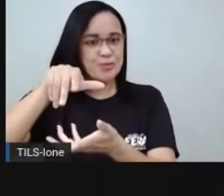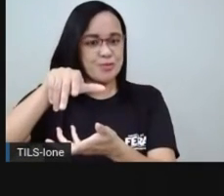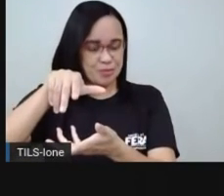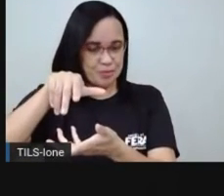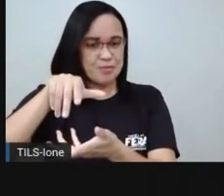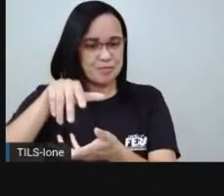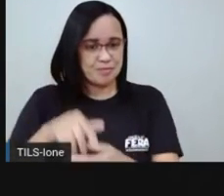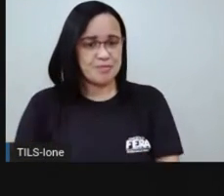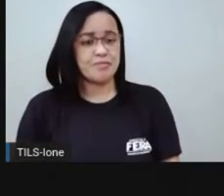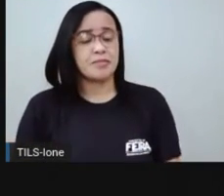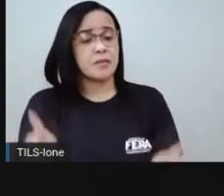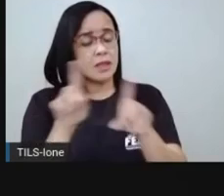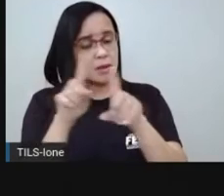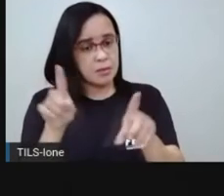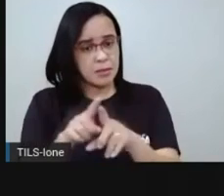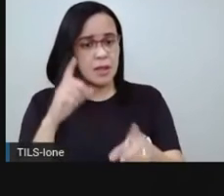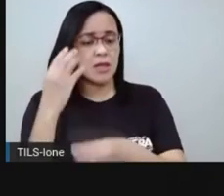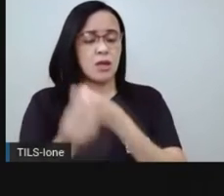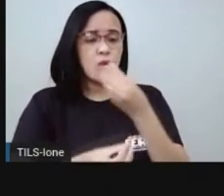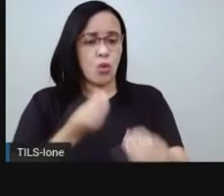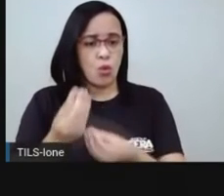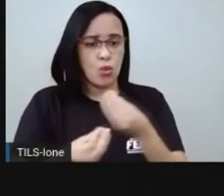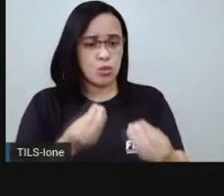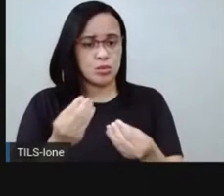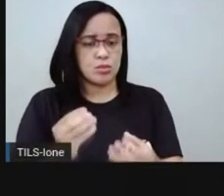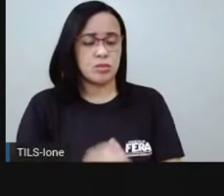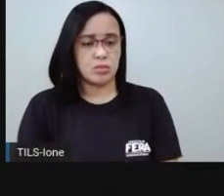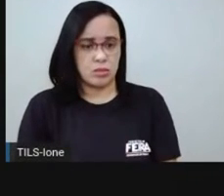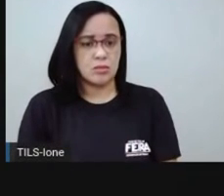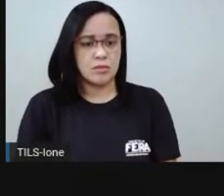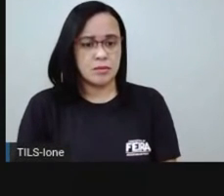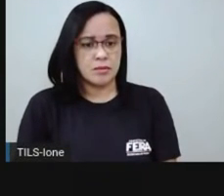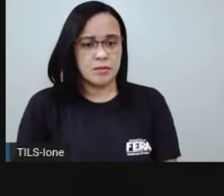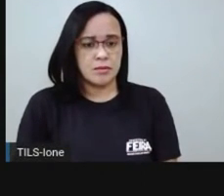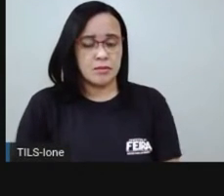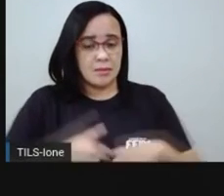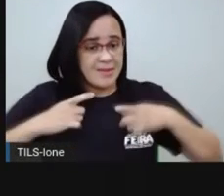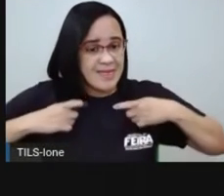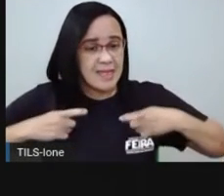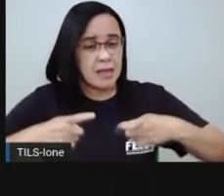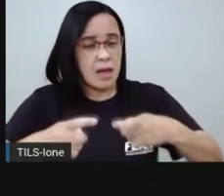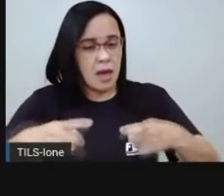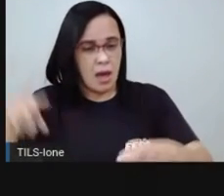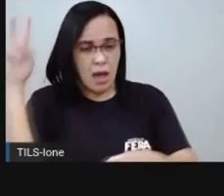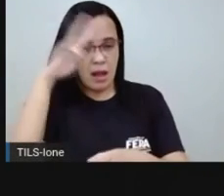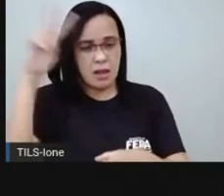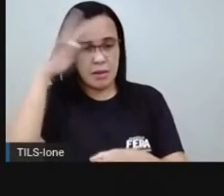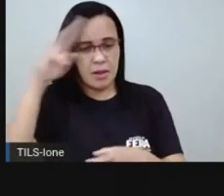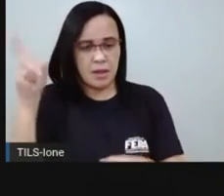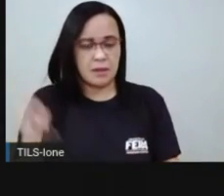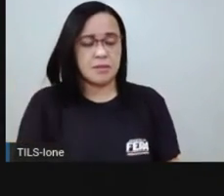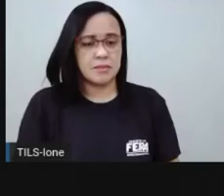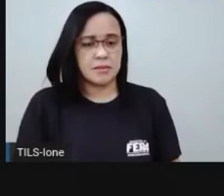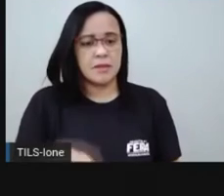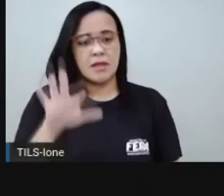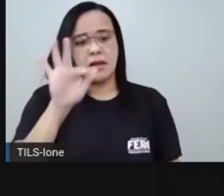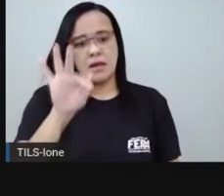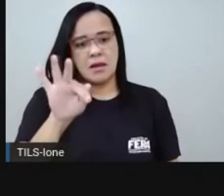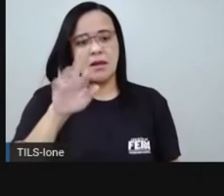também era um momento que o mundo vivia a chamada Guerra Fria de 1946 a